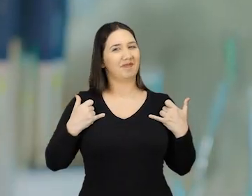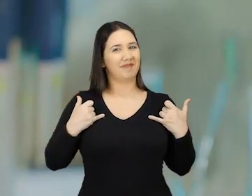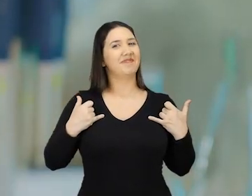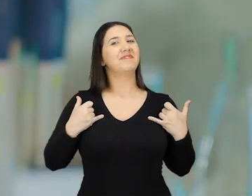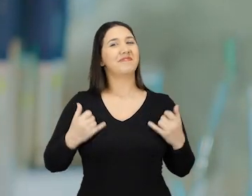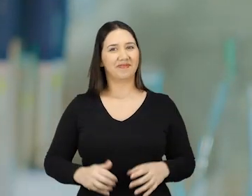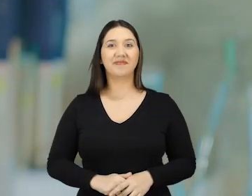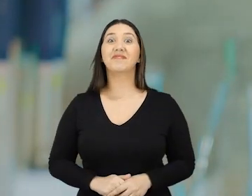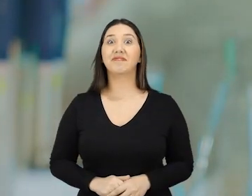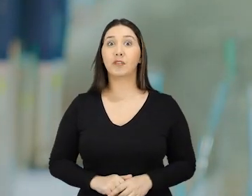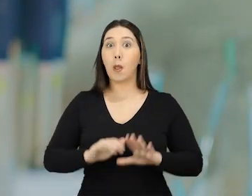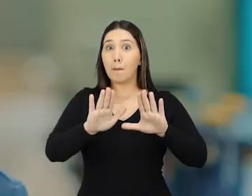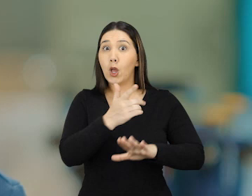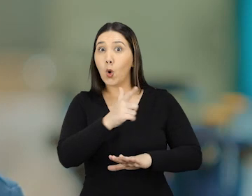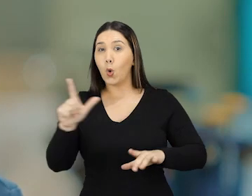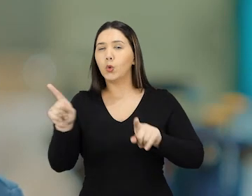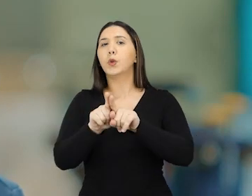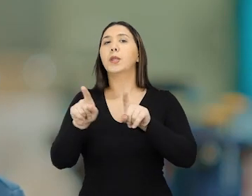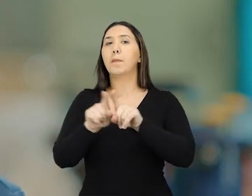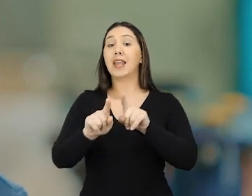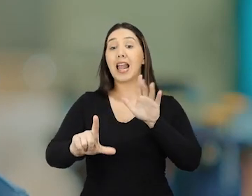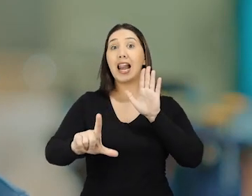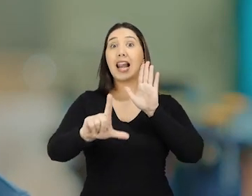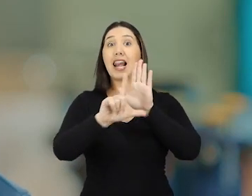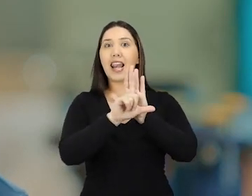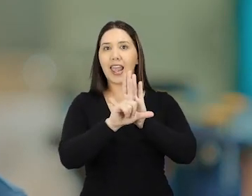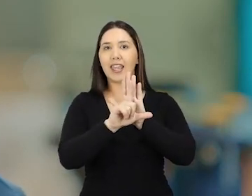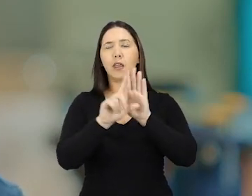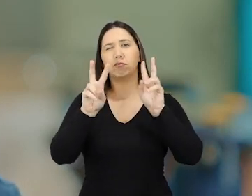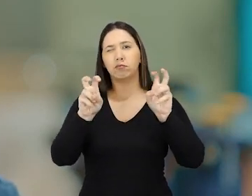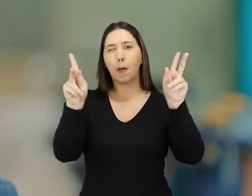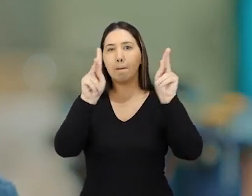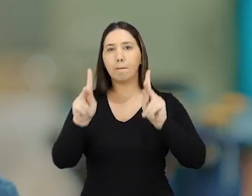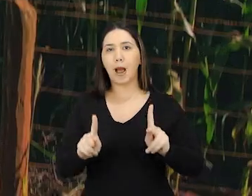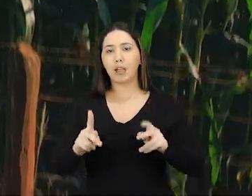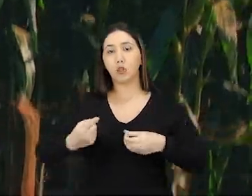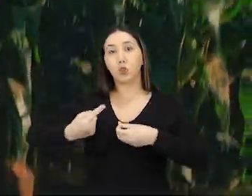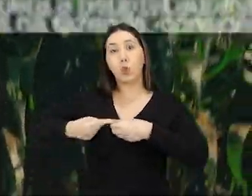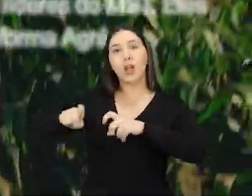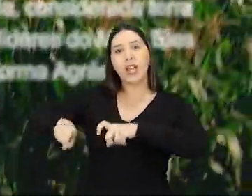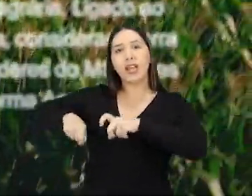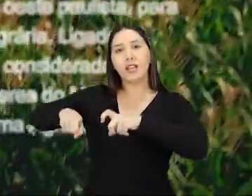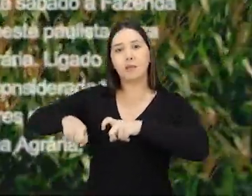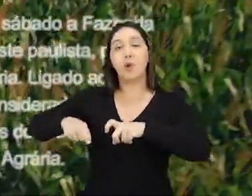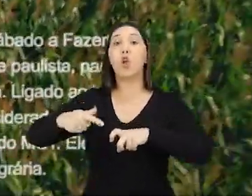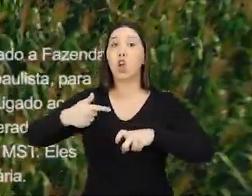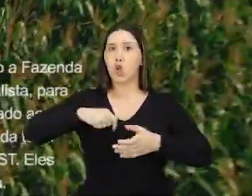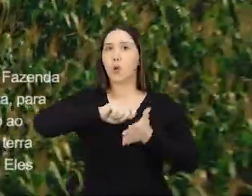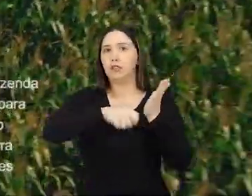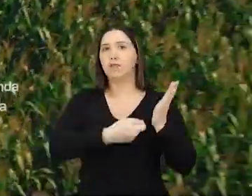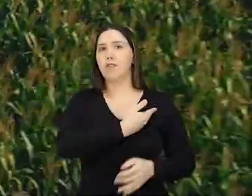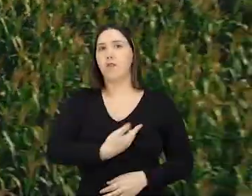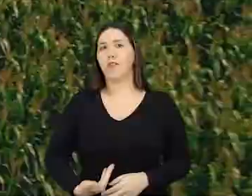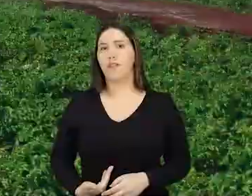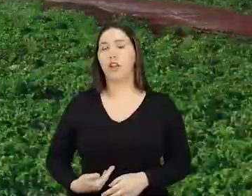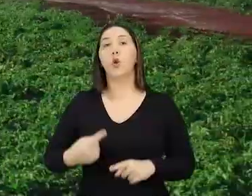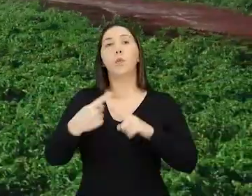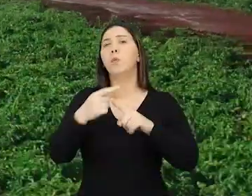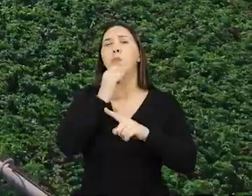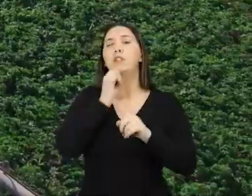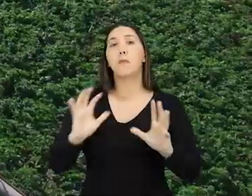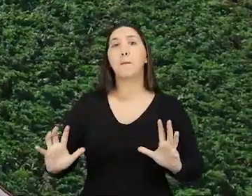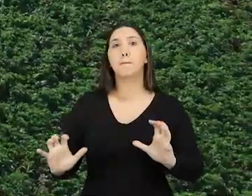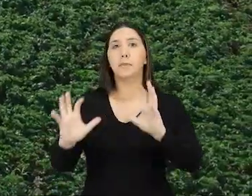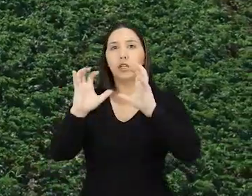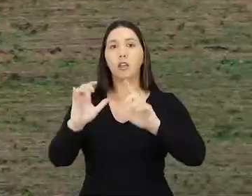revolução mais silenciosa é a lei da paz no campo, que eu assinei como governador de São Paulo. Essa lei acaba com os conflitos agrários e dá título de